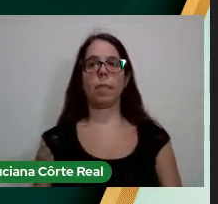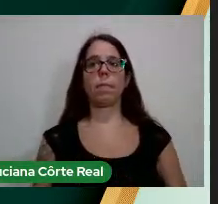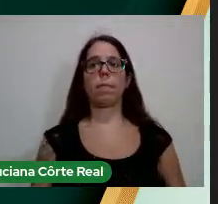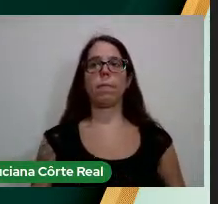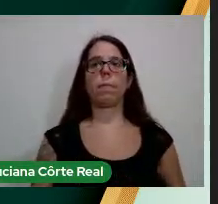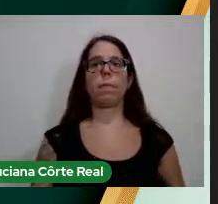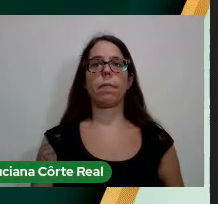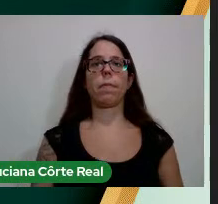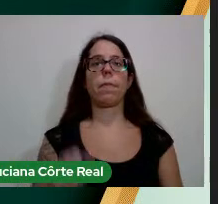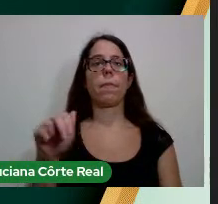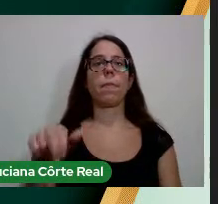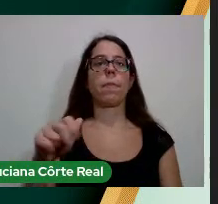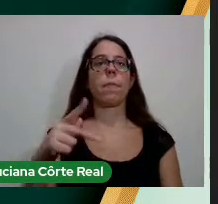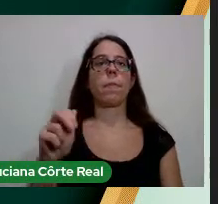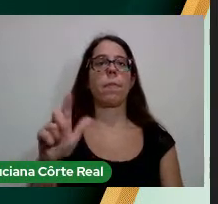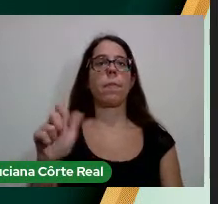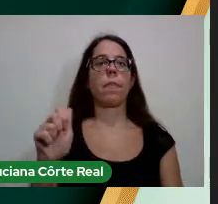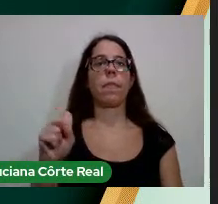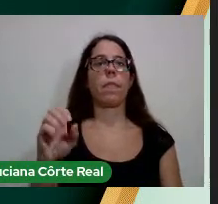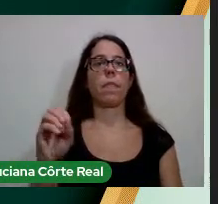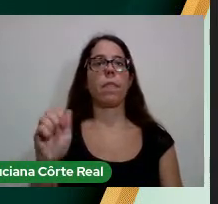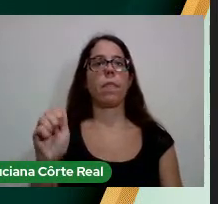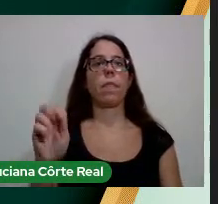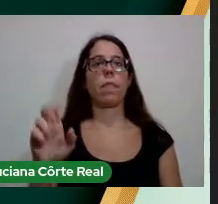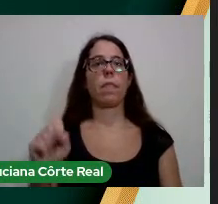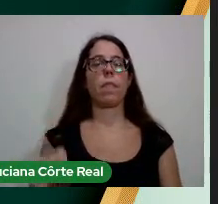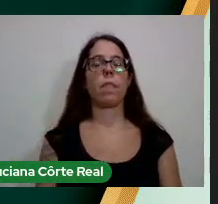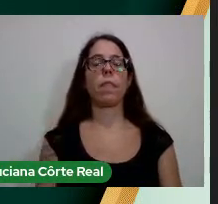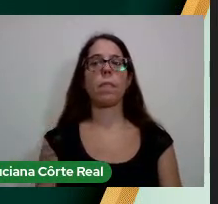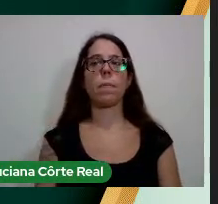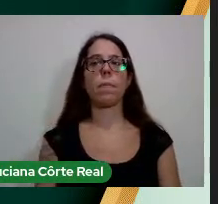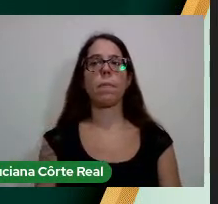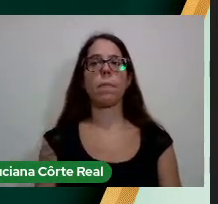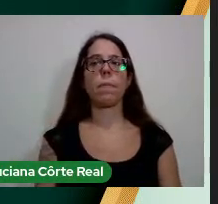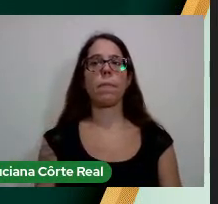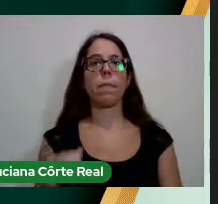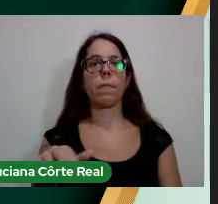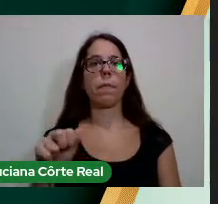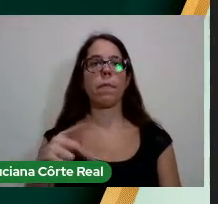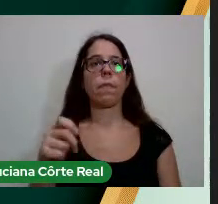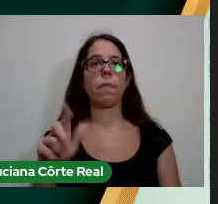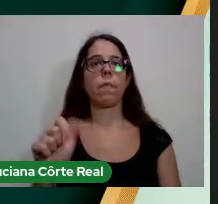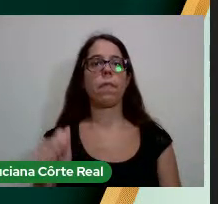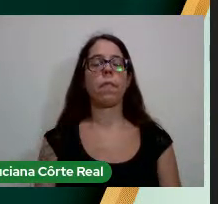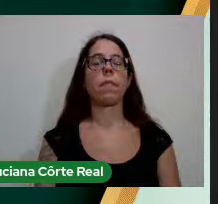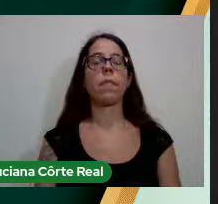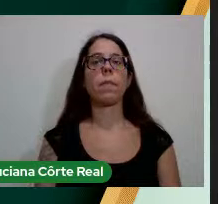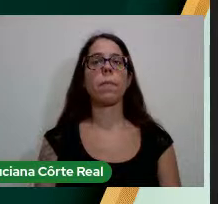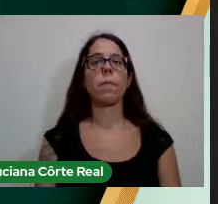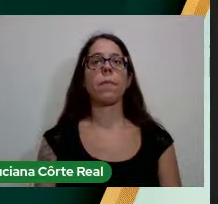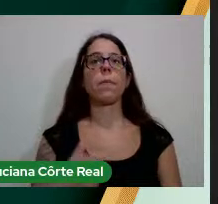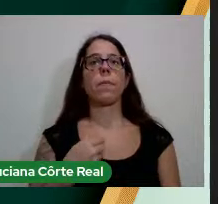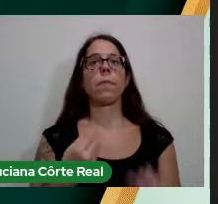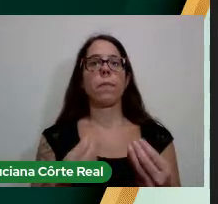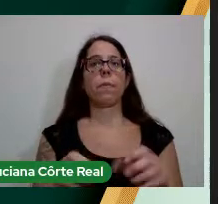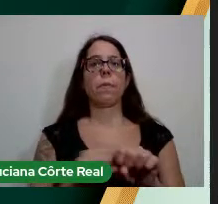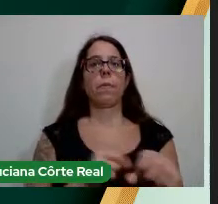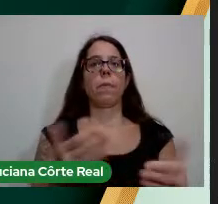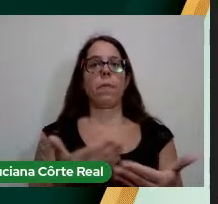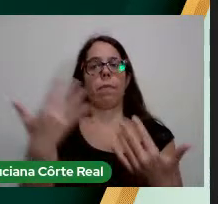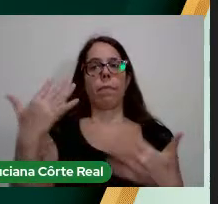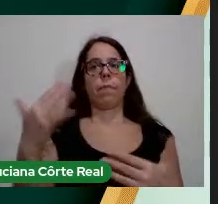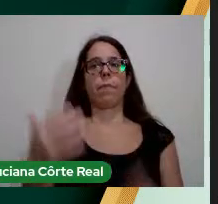Ana Paula Soares da Silva Ana Paula Soares da Silva Confiro o tio Grau